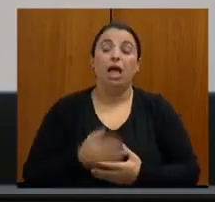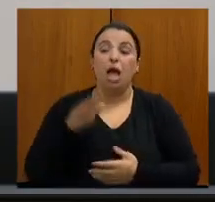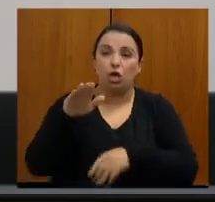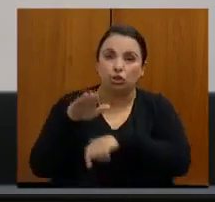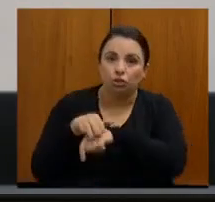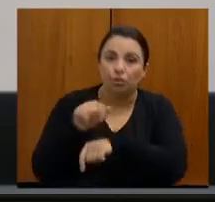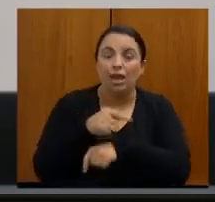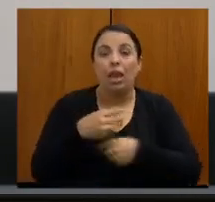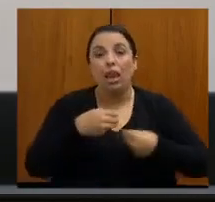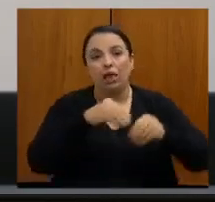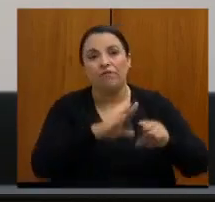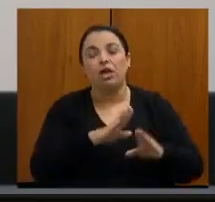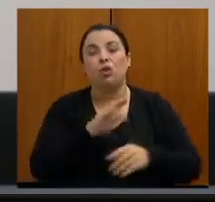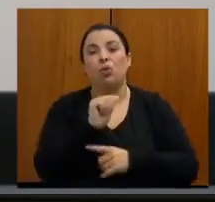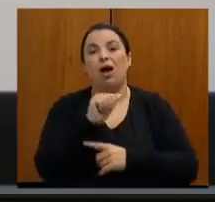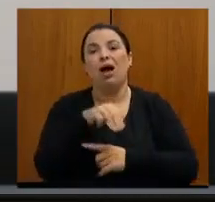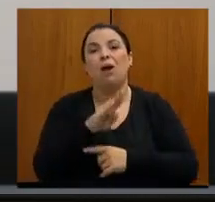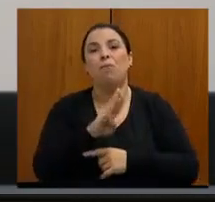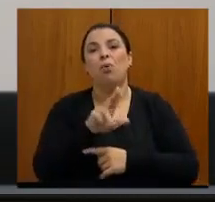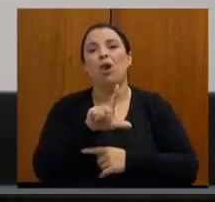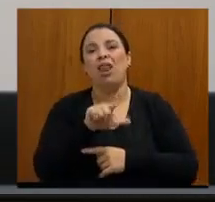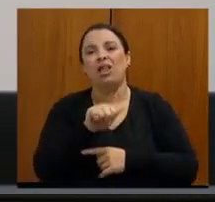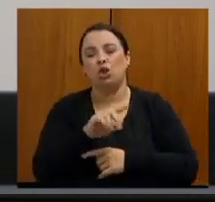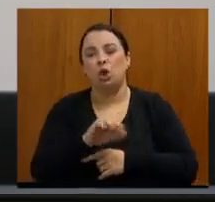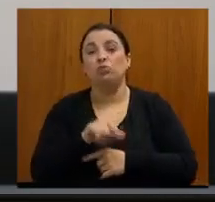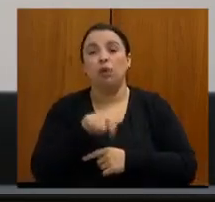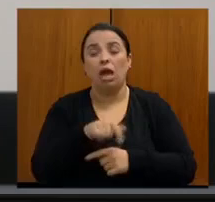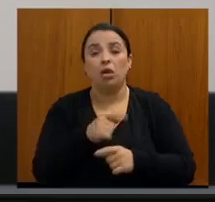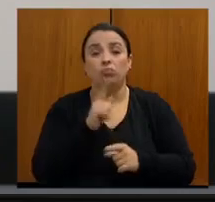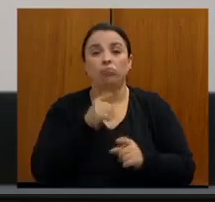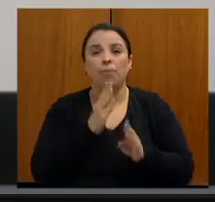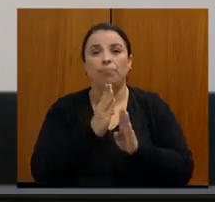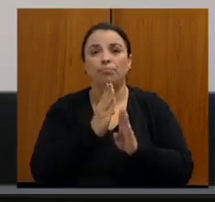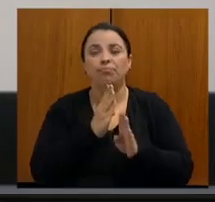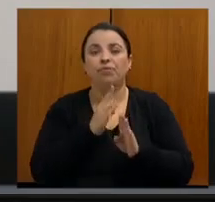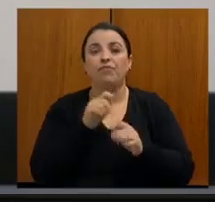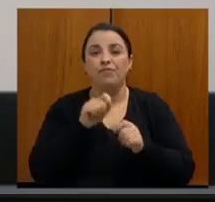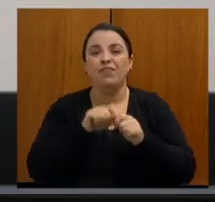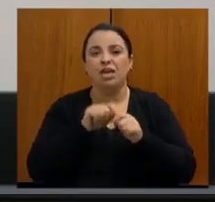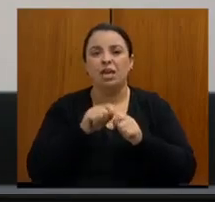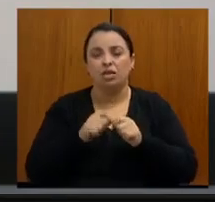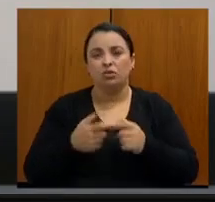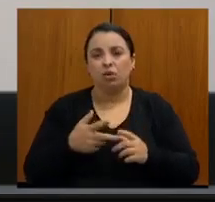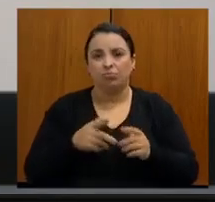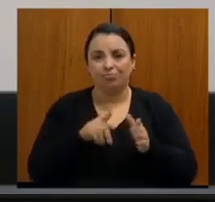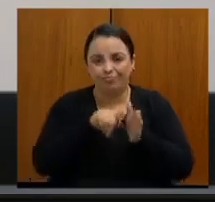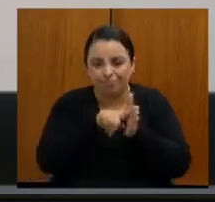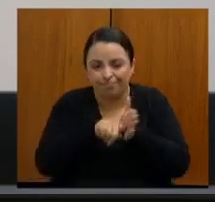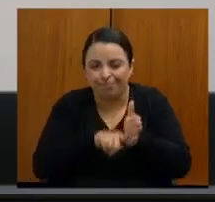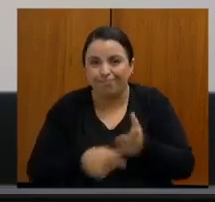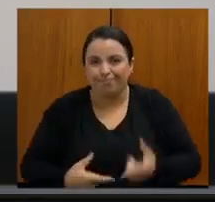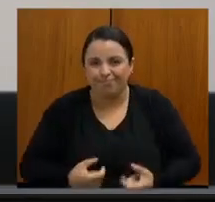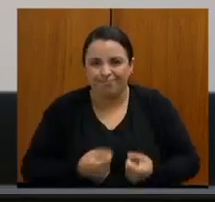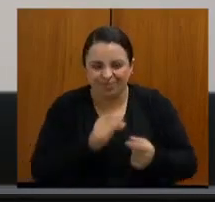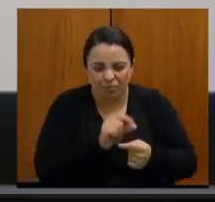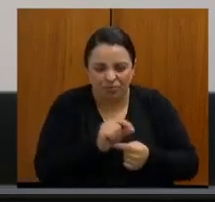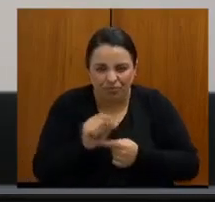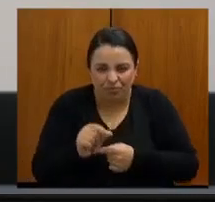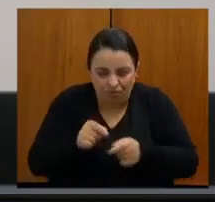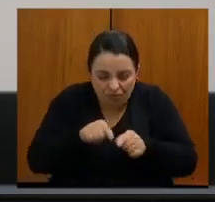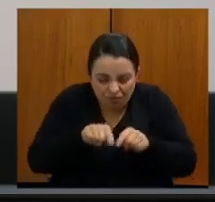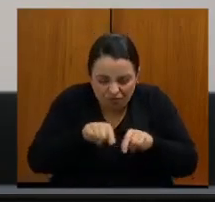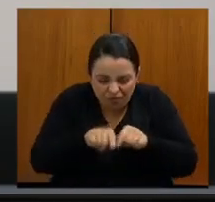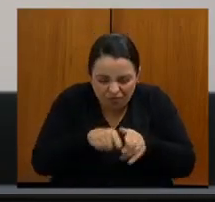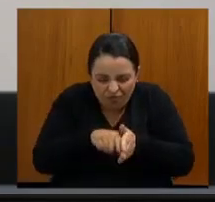Mas nós nem fazemos uma cobrança desse tipo de procedimento, porque não existe um código para você receber uma biópsia dessa de orofaringe.